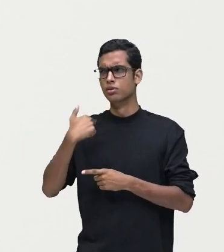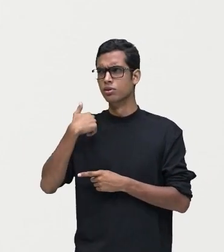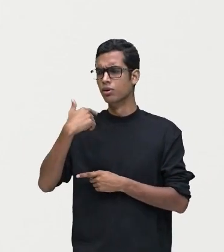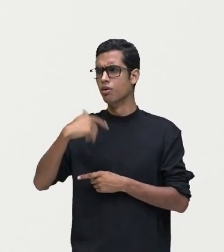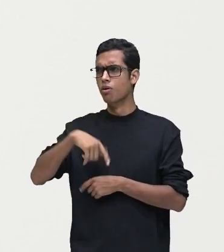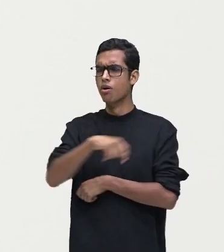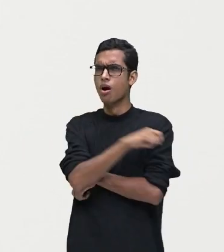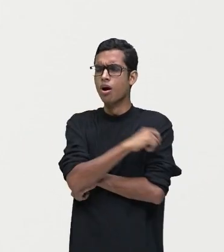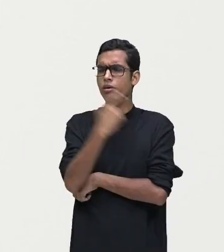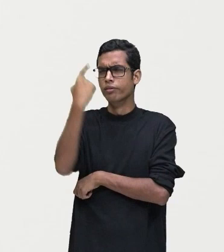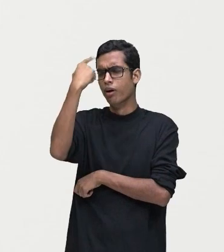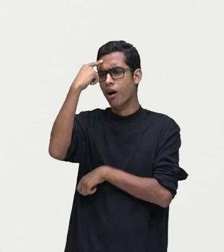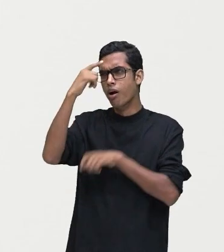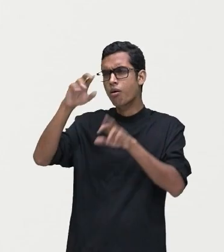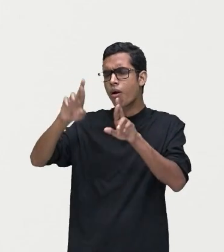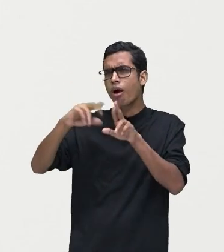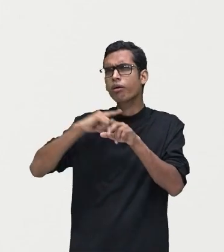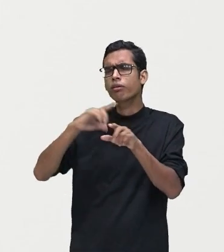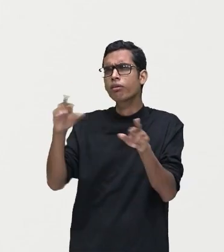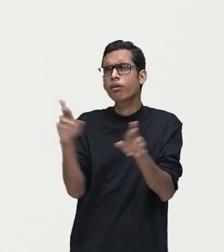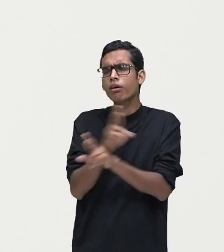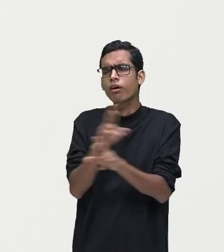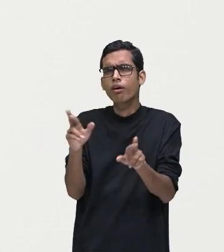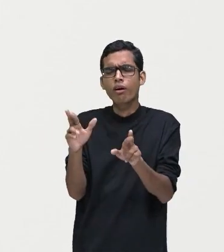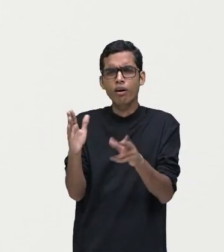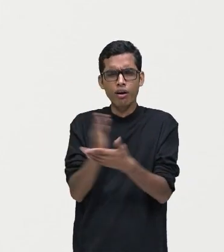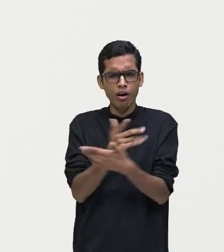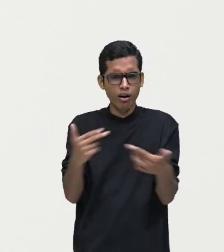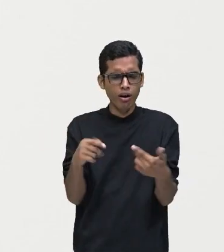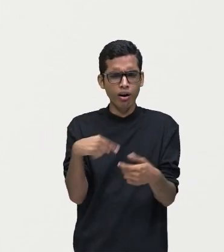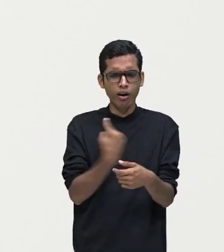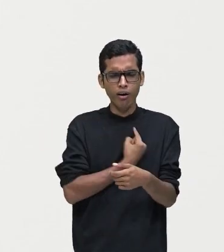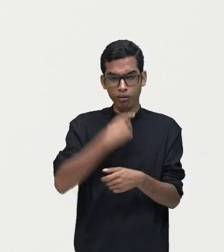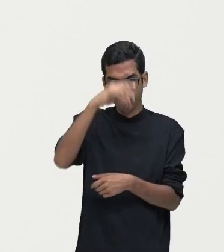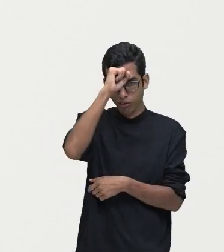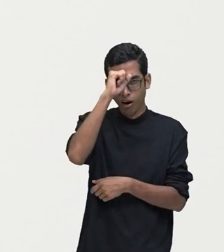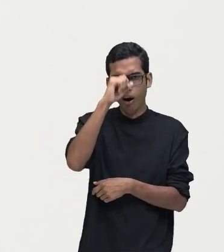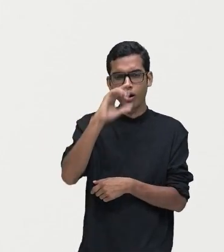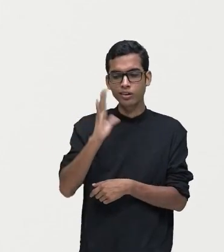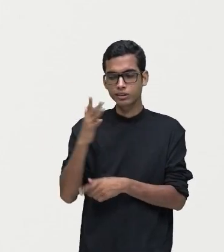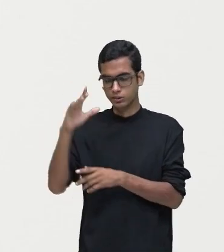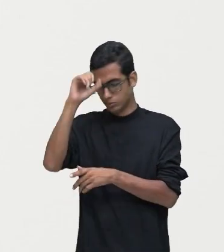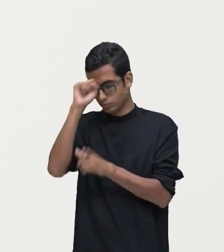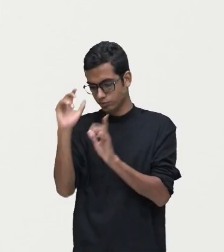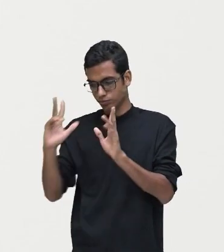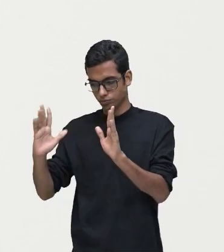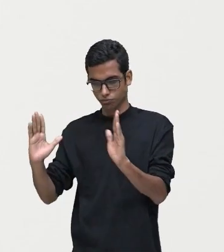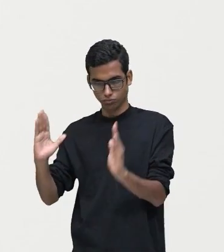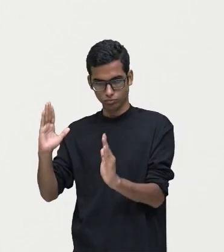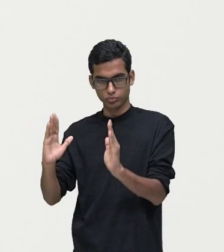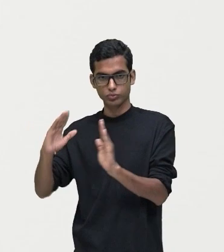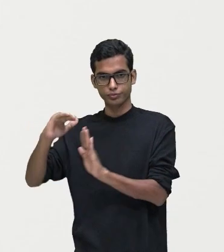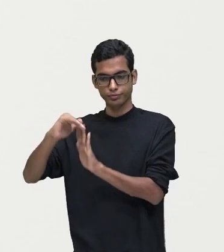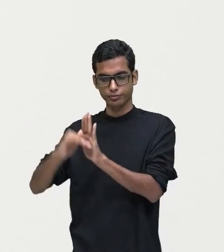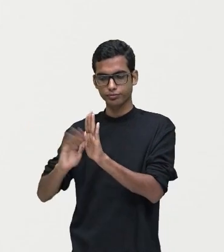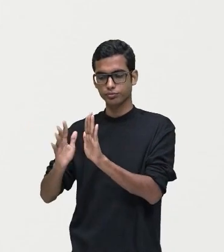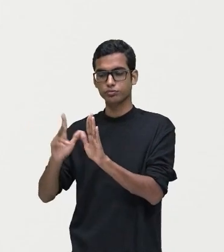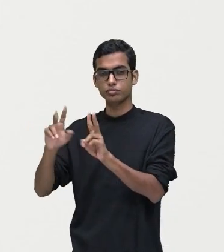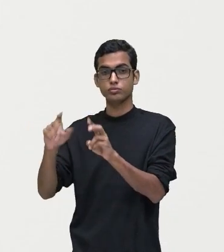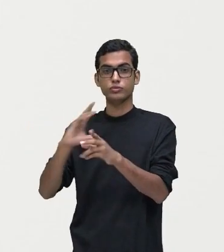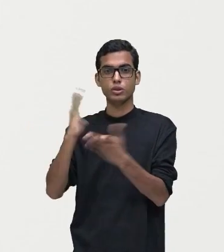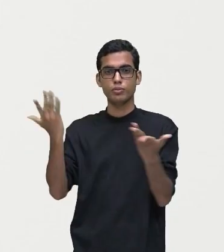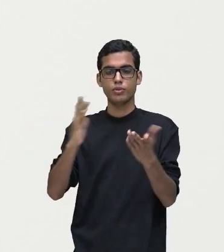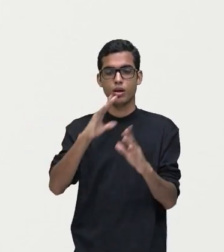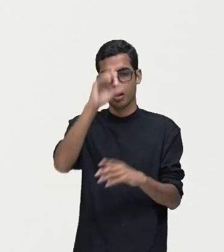relacionada a algo que a gente vai aprender, além do que a gente aprendeu na escola. E já traz esse